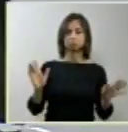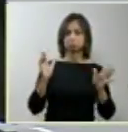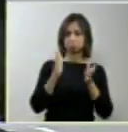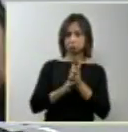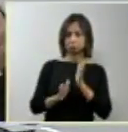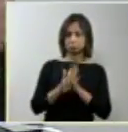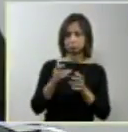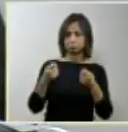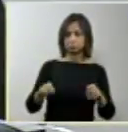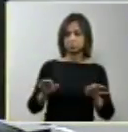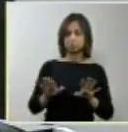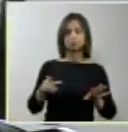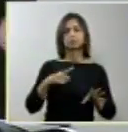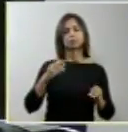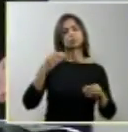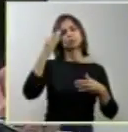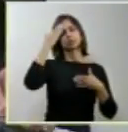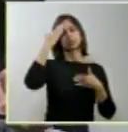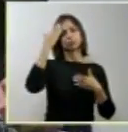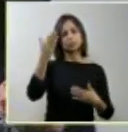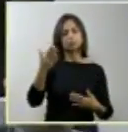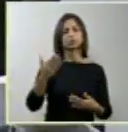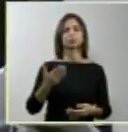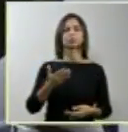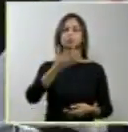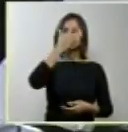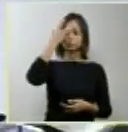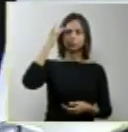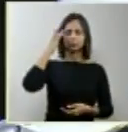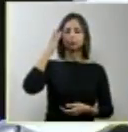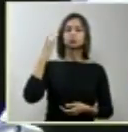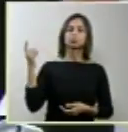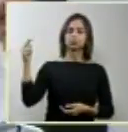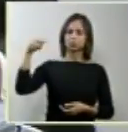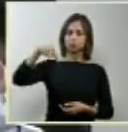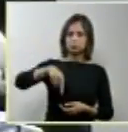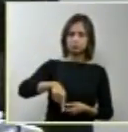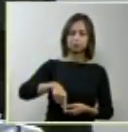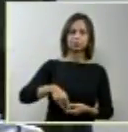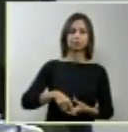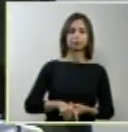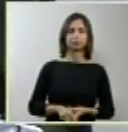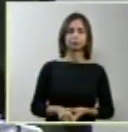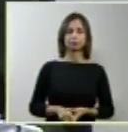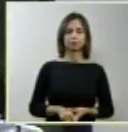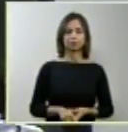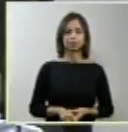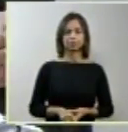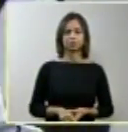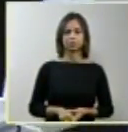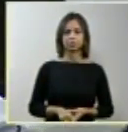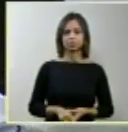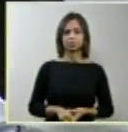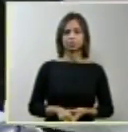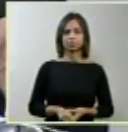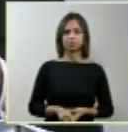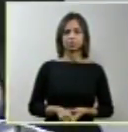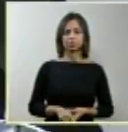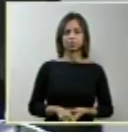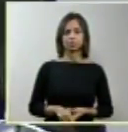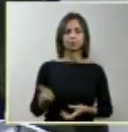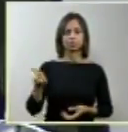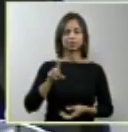Agradeço o comparecimento do ilustre cientista,